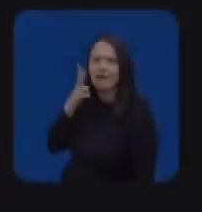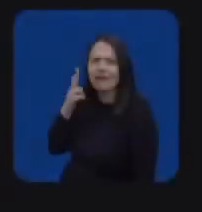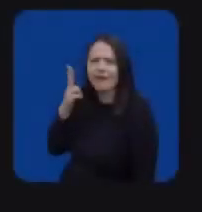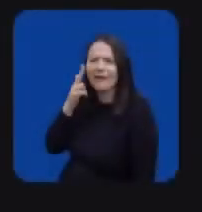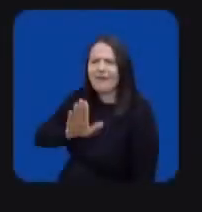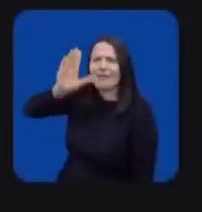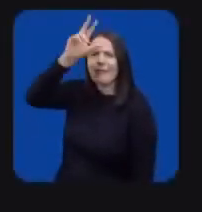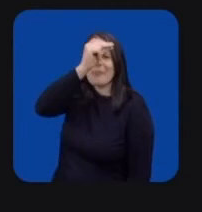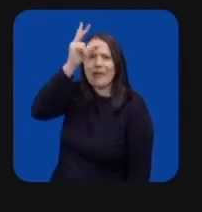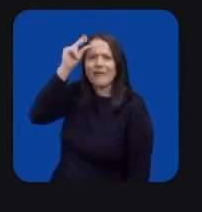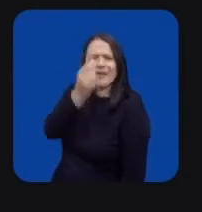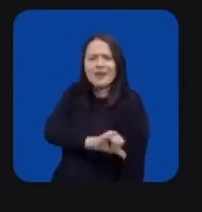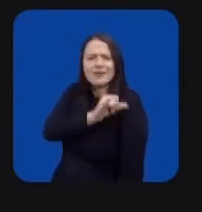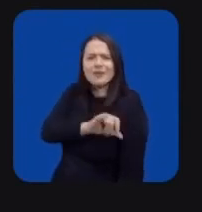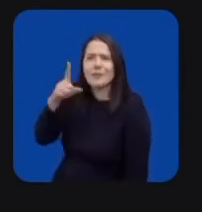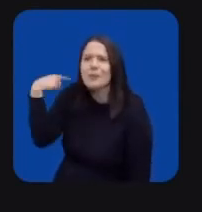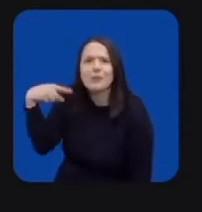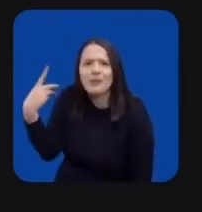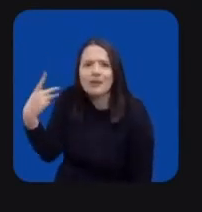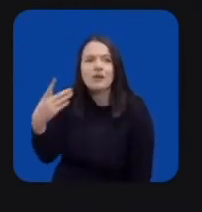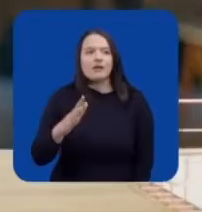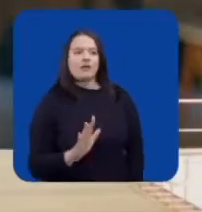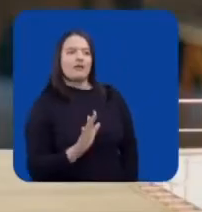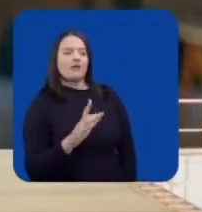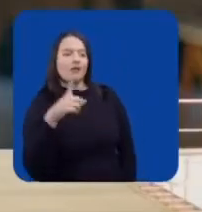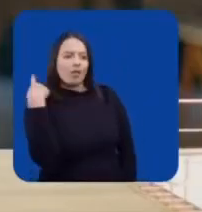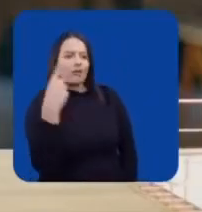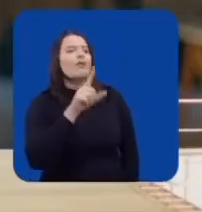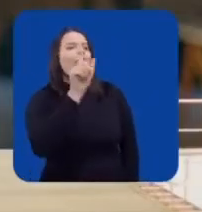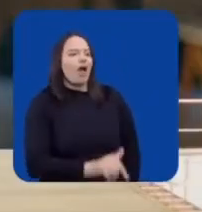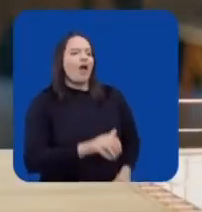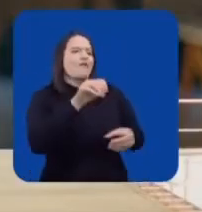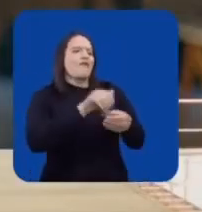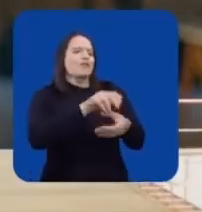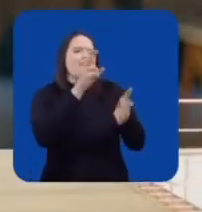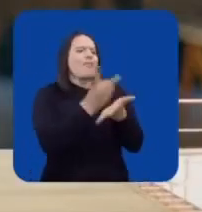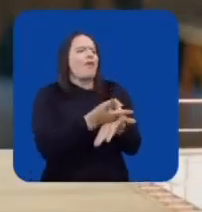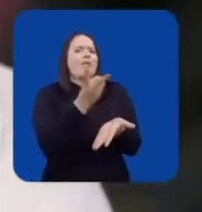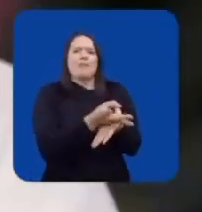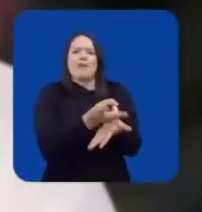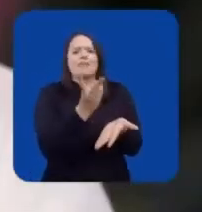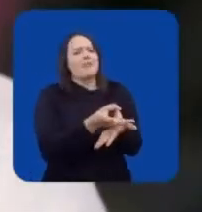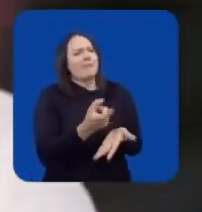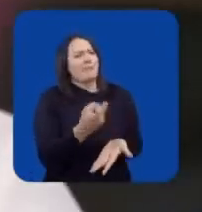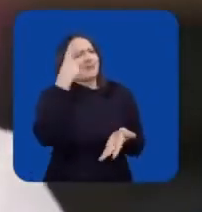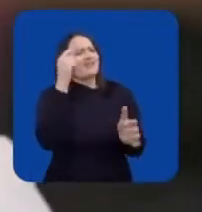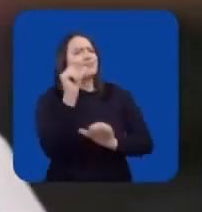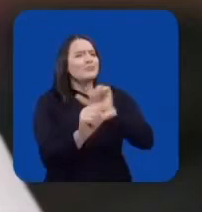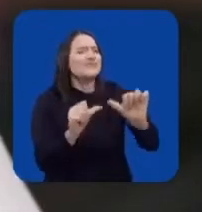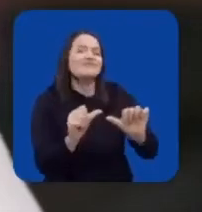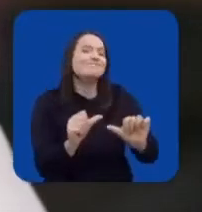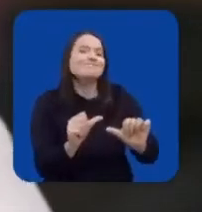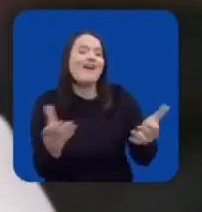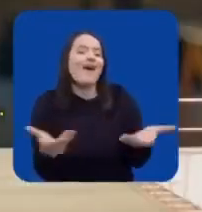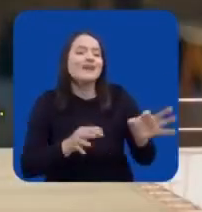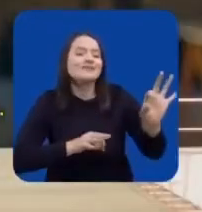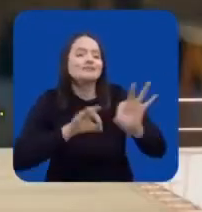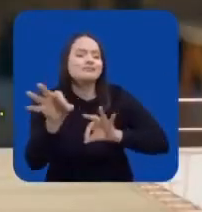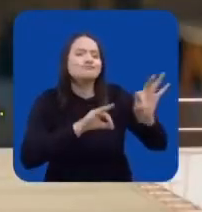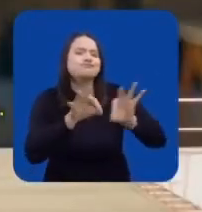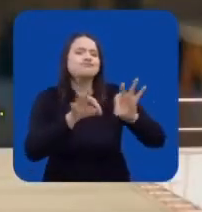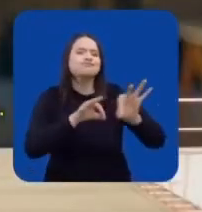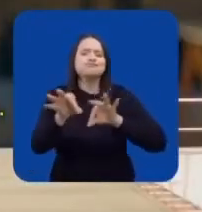Clarissa Garotinho, candidata a prefeita do Rio. Que loucura! Loucura é continuar votando no que está aí e achar que o resultado vai ser diferente.